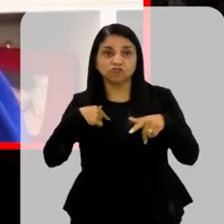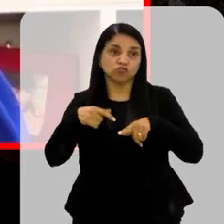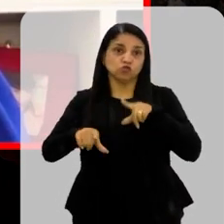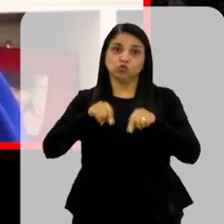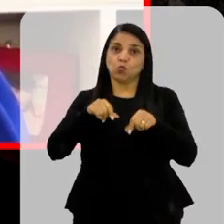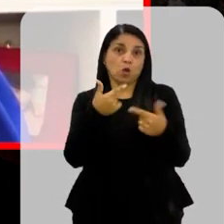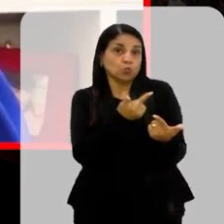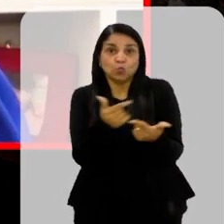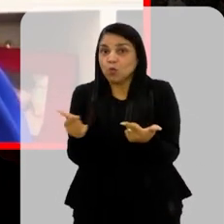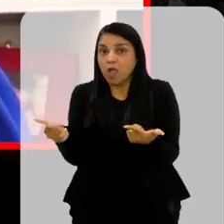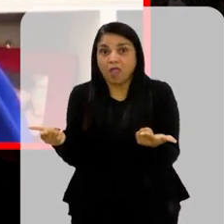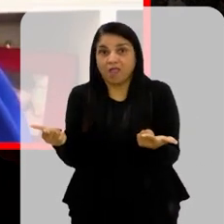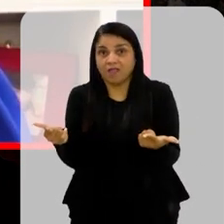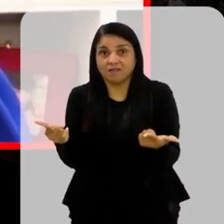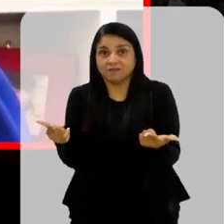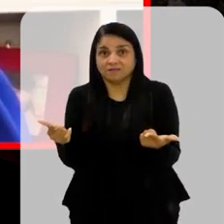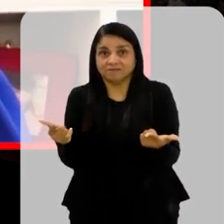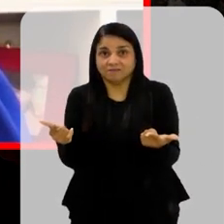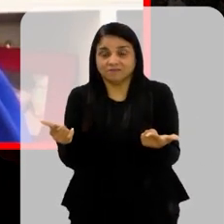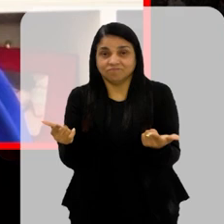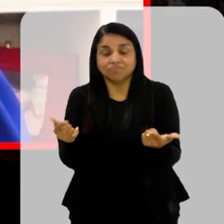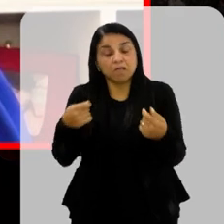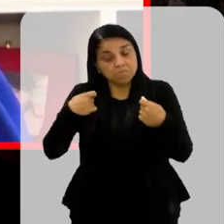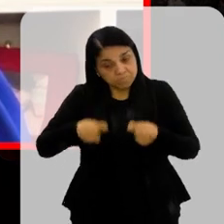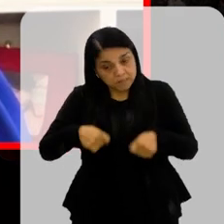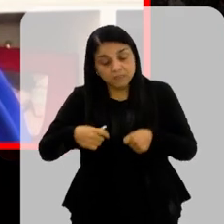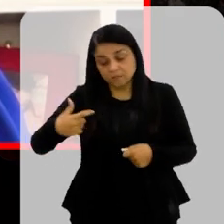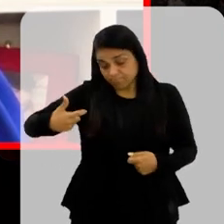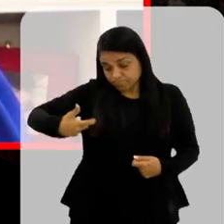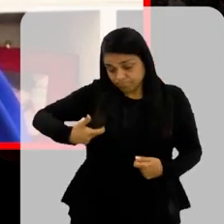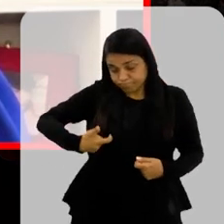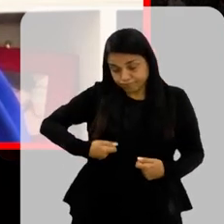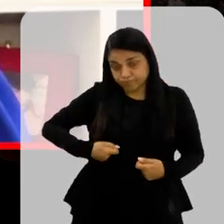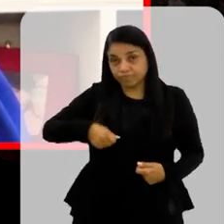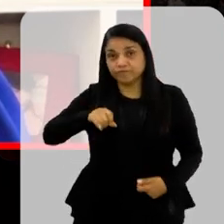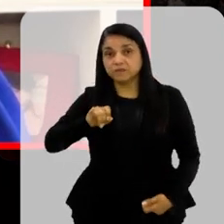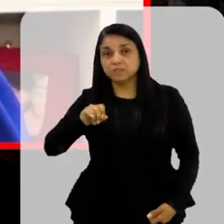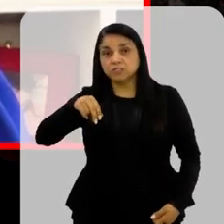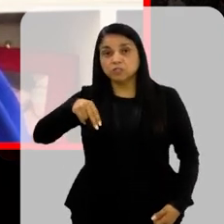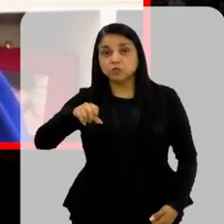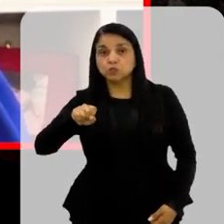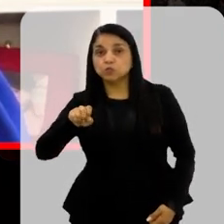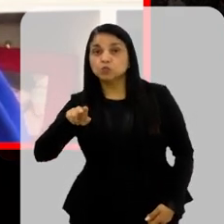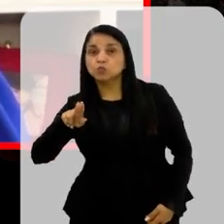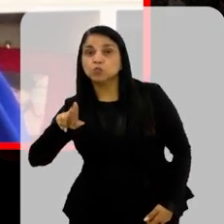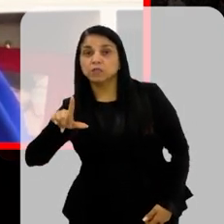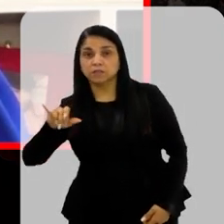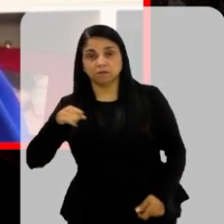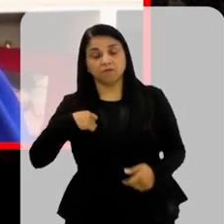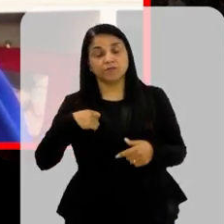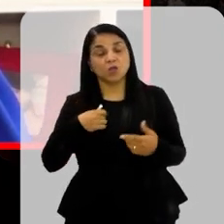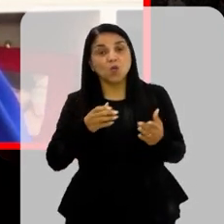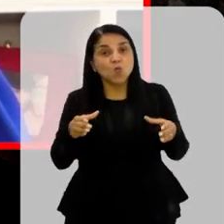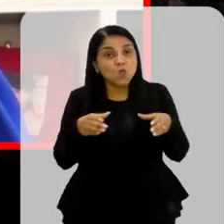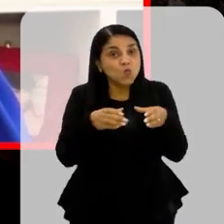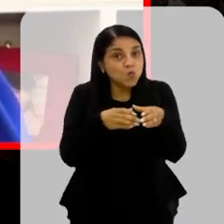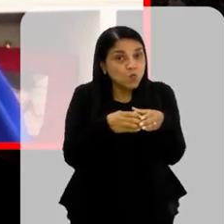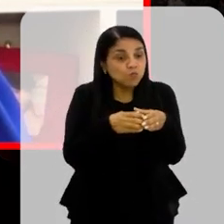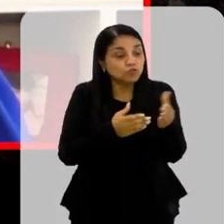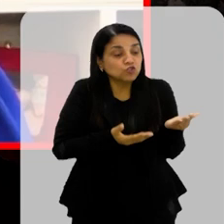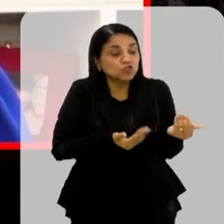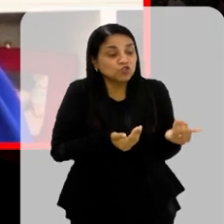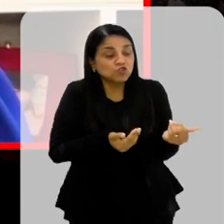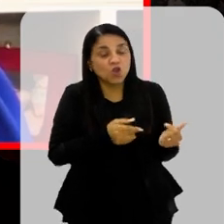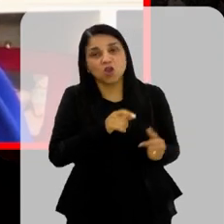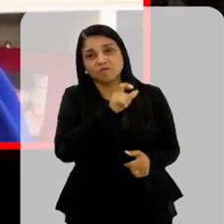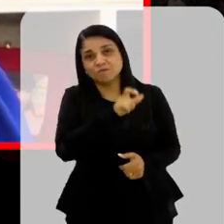escolha E a gente precisa de insulina para continuar E é um grupo muito jovem A maioria dessas pessoas